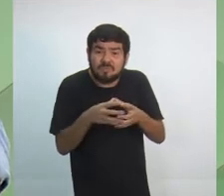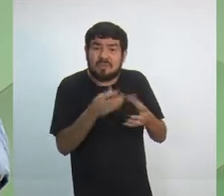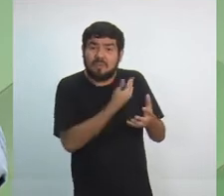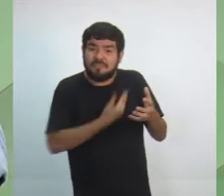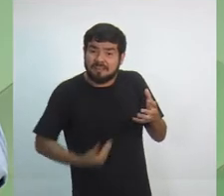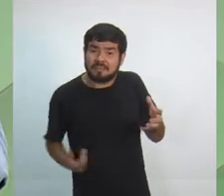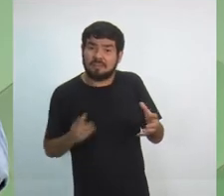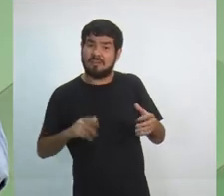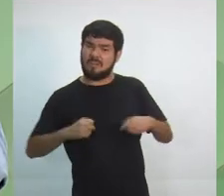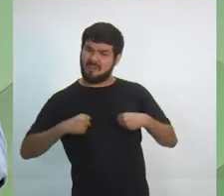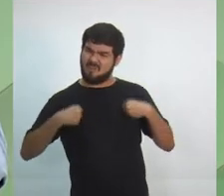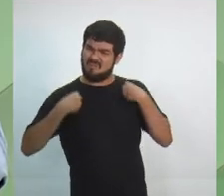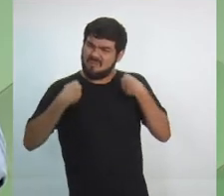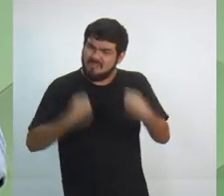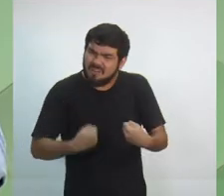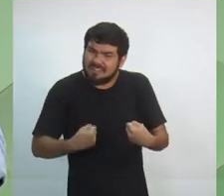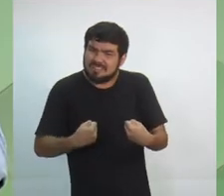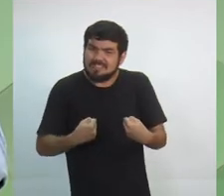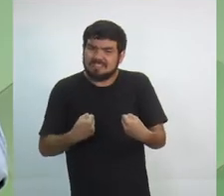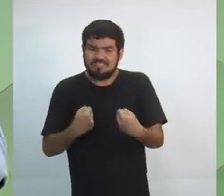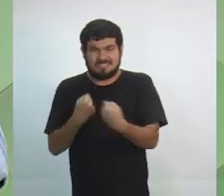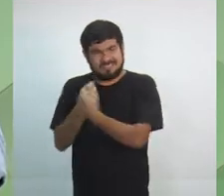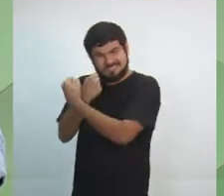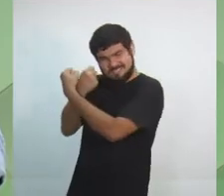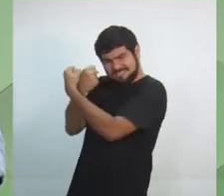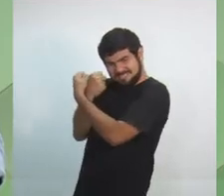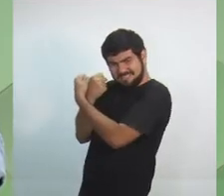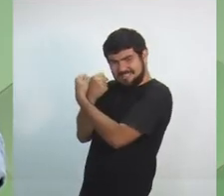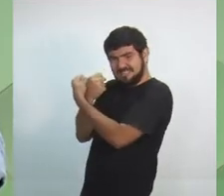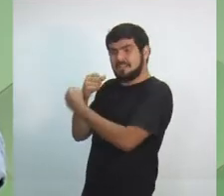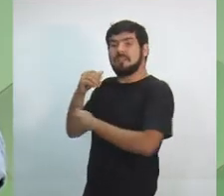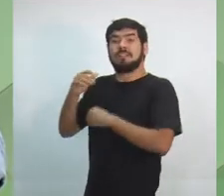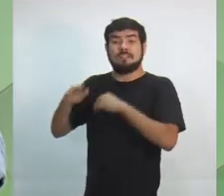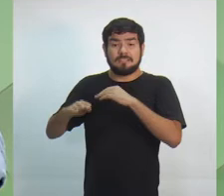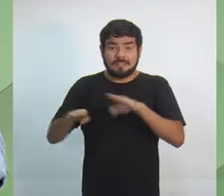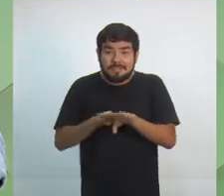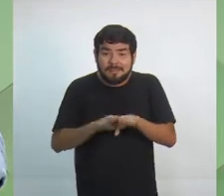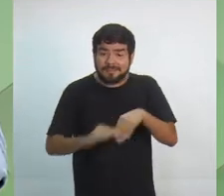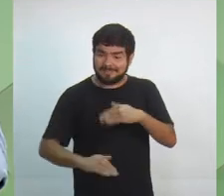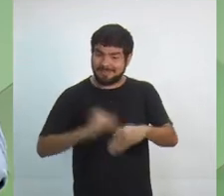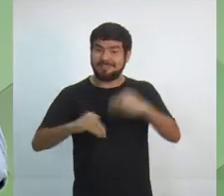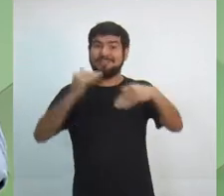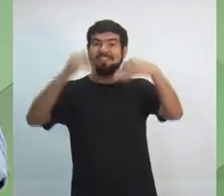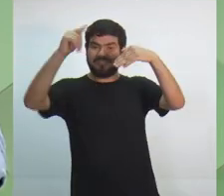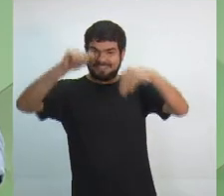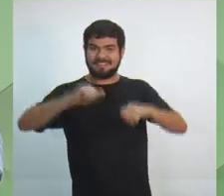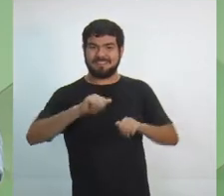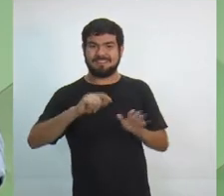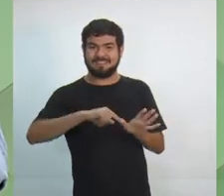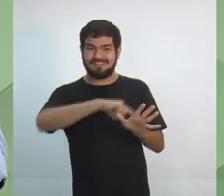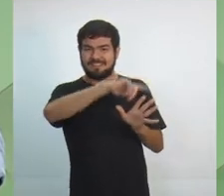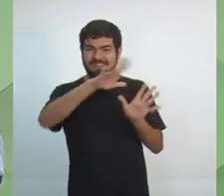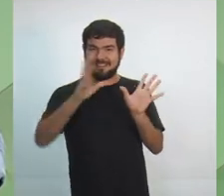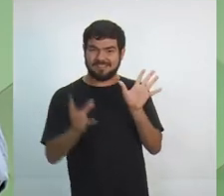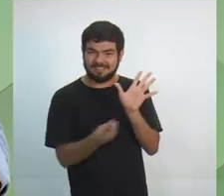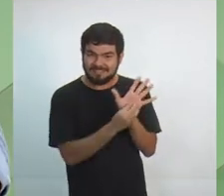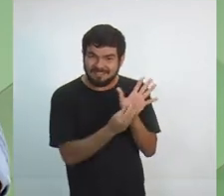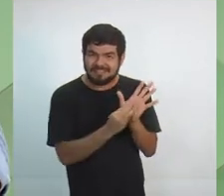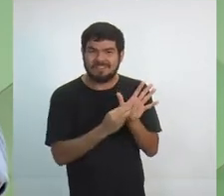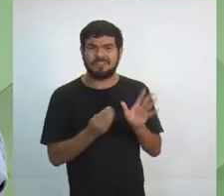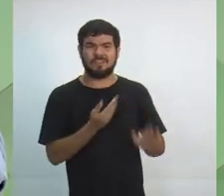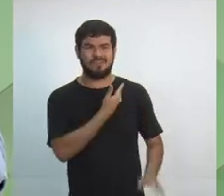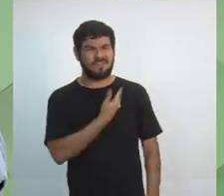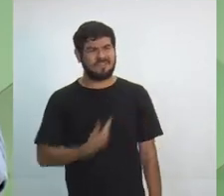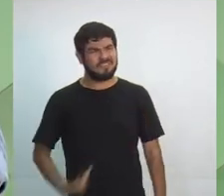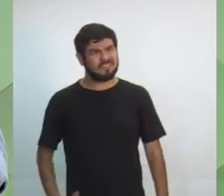possa fortalecer, montar um bloco para ajudar a desenvolver a nossa região. O atual governador, acho que foi uma vez em Brasília,